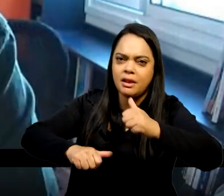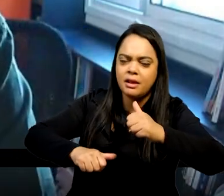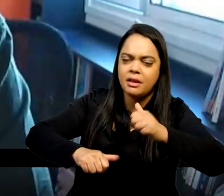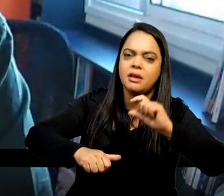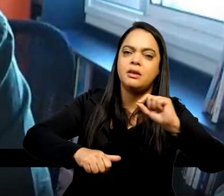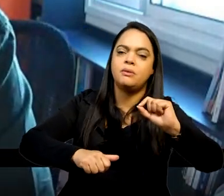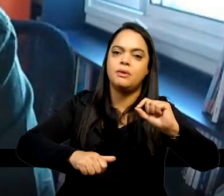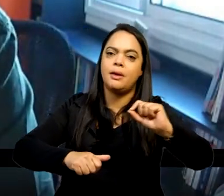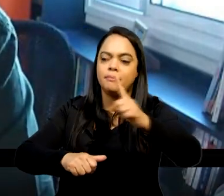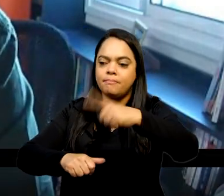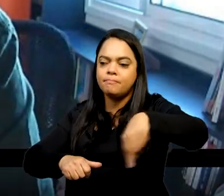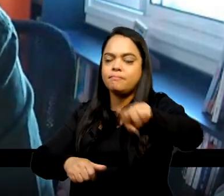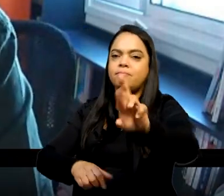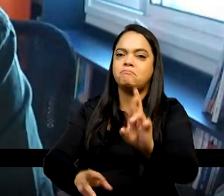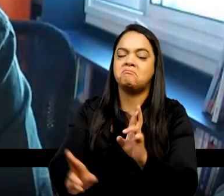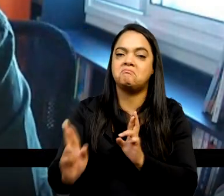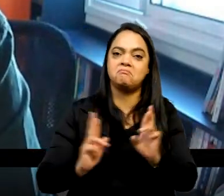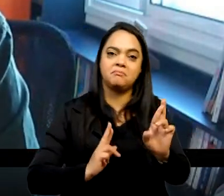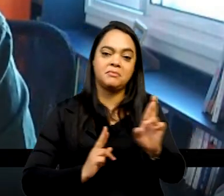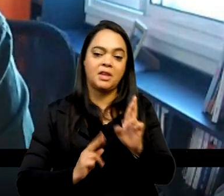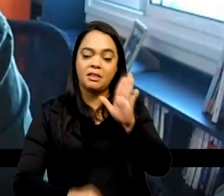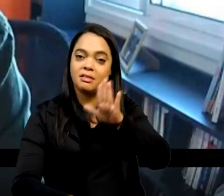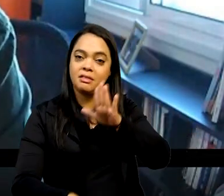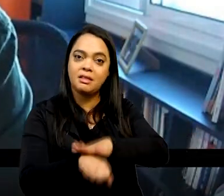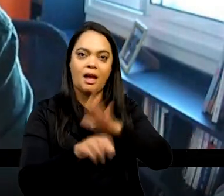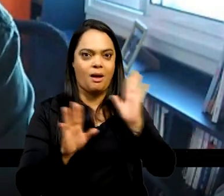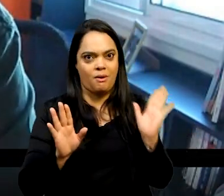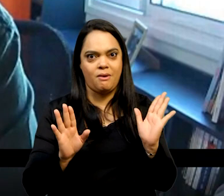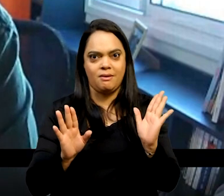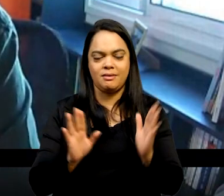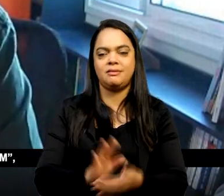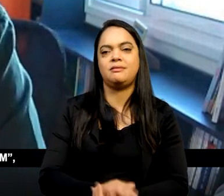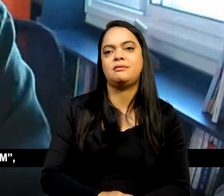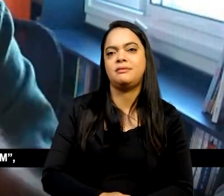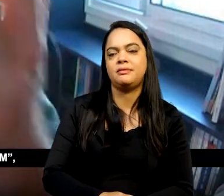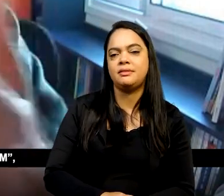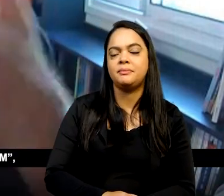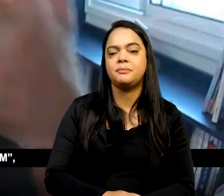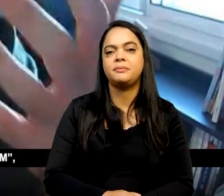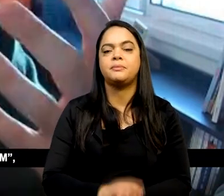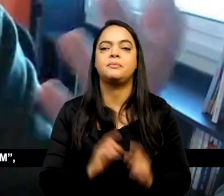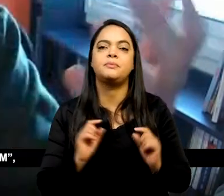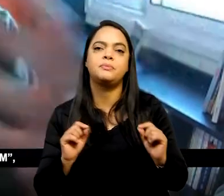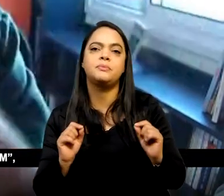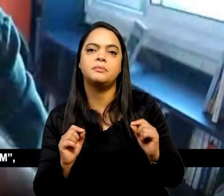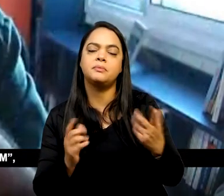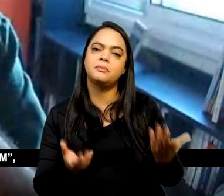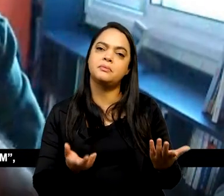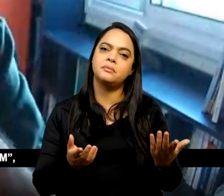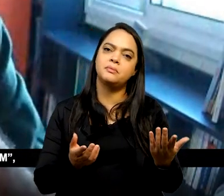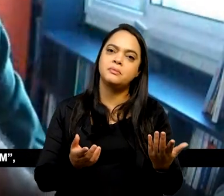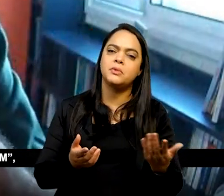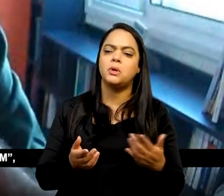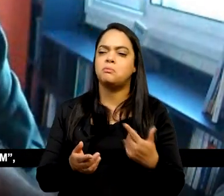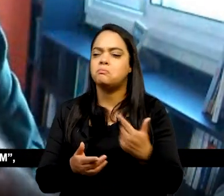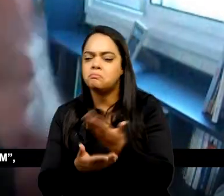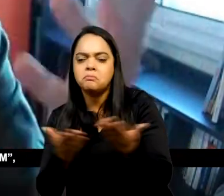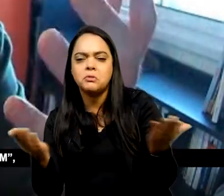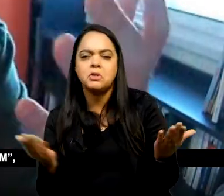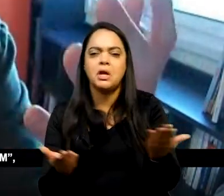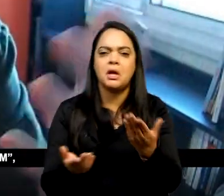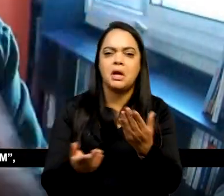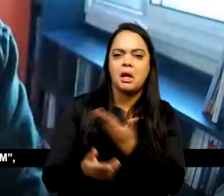não imediatamente, imediatamente só numa defesa de tese, né? Mas com o tempo os outros pares vão dizendo, sim, isso tá bom,